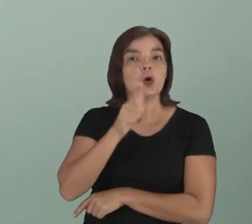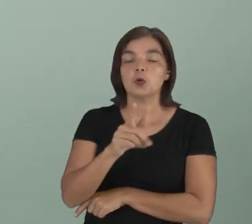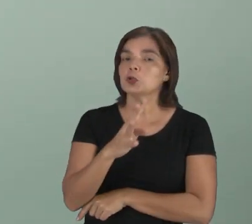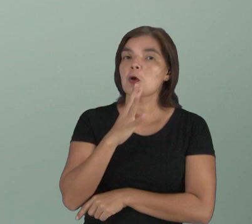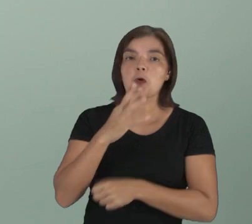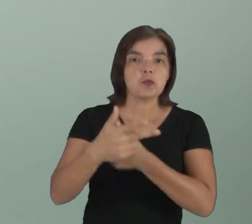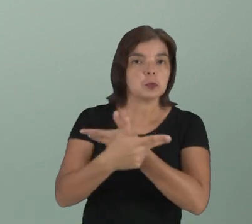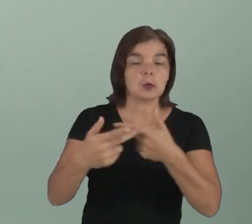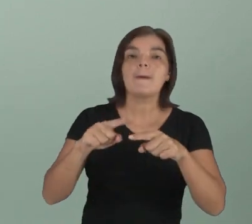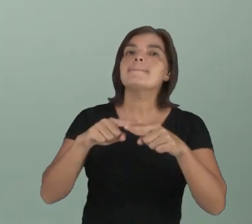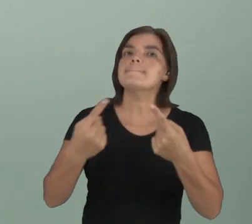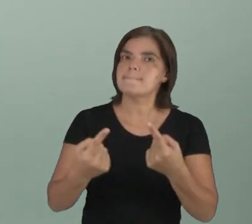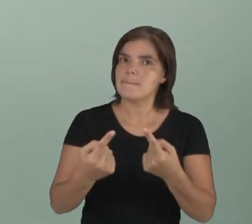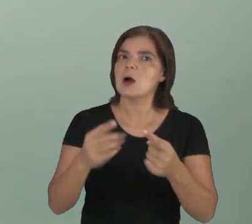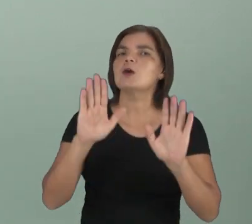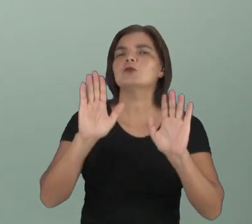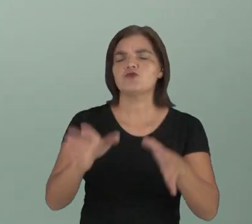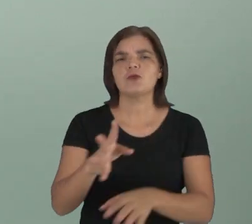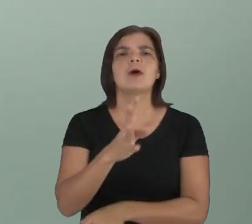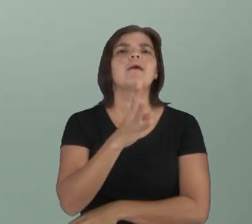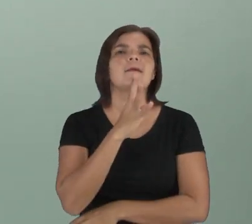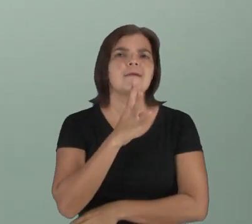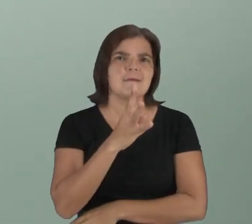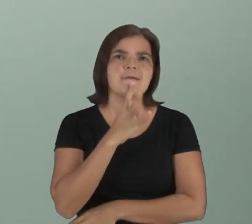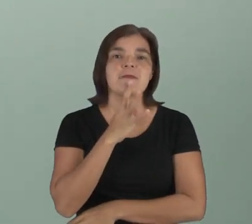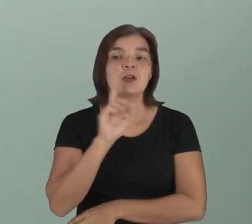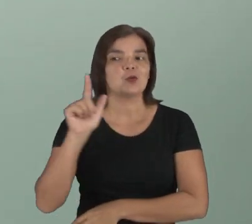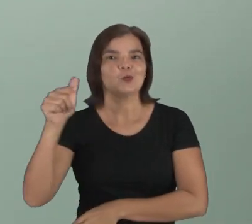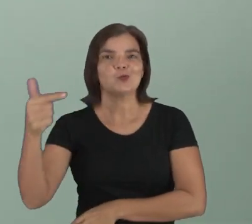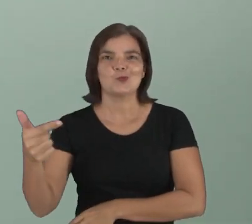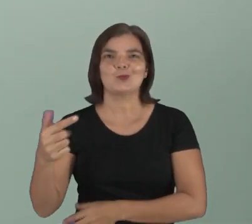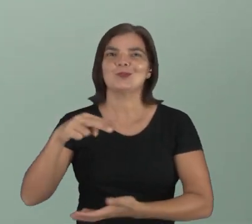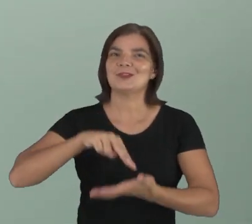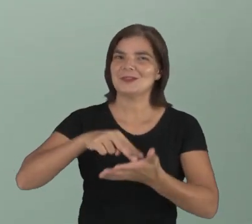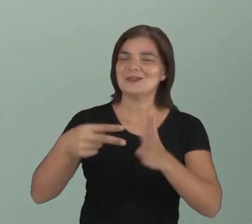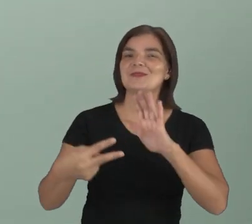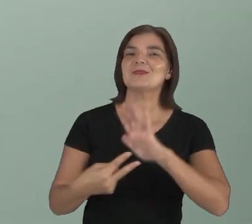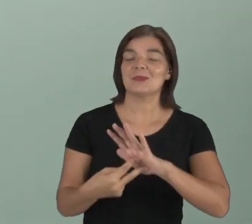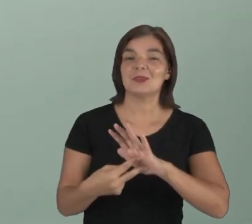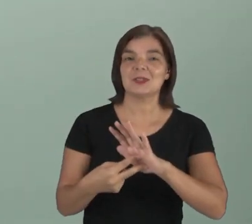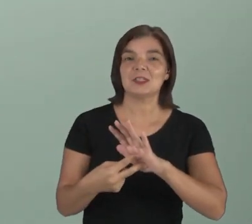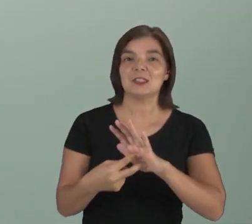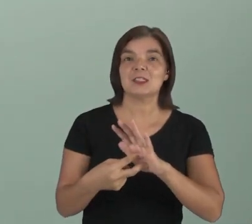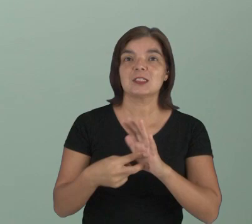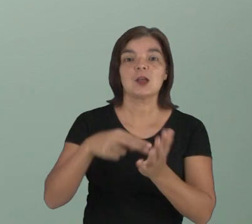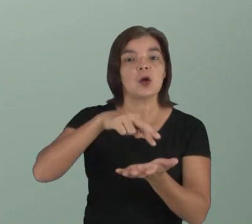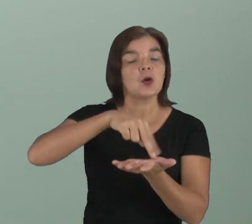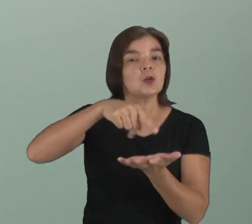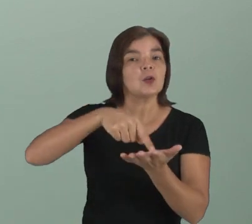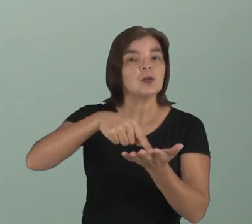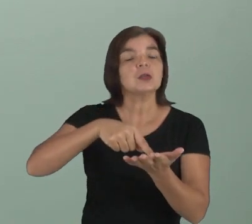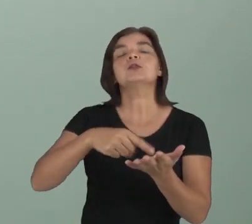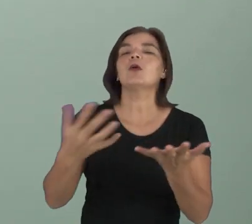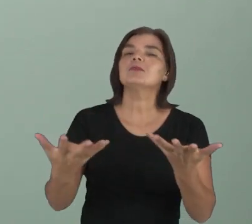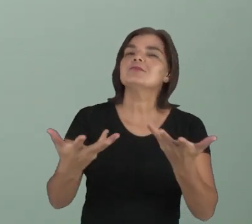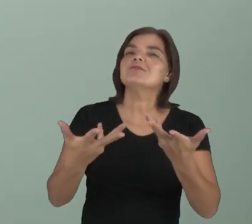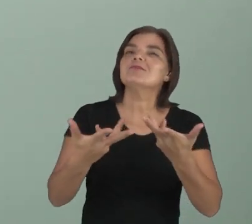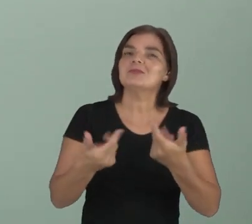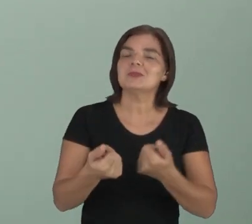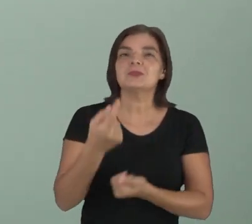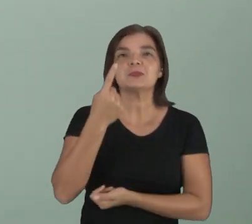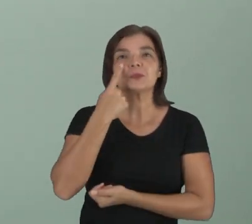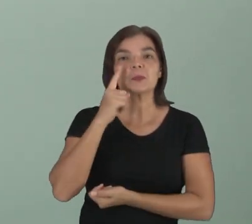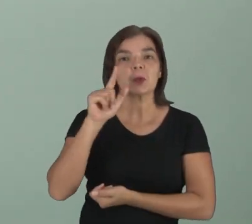algumas coisas, mas que ela já tem conhecimento de outras. Ou seja, esses passinhos aí estão sendo aperfeiçoados.